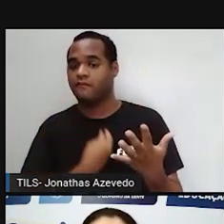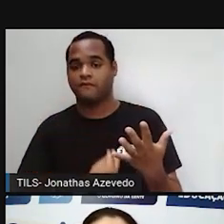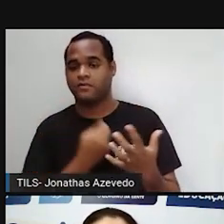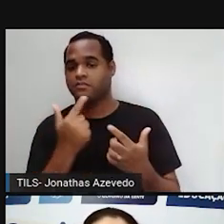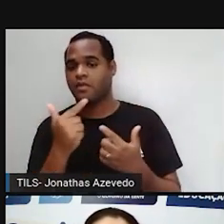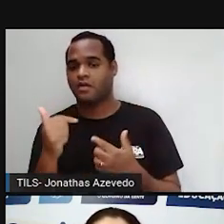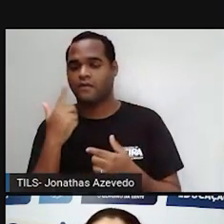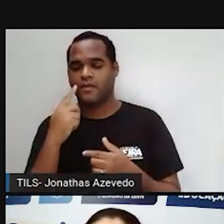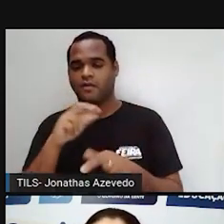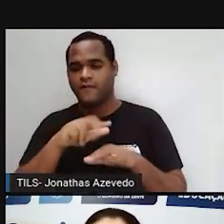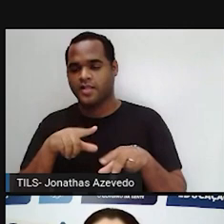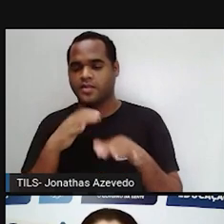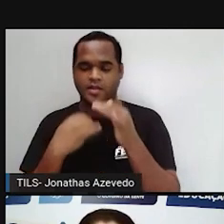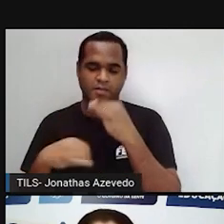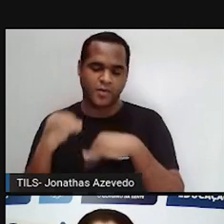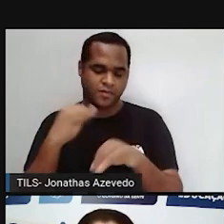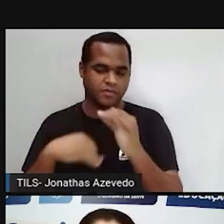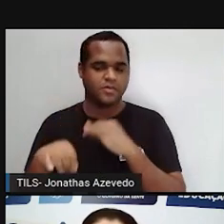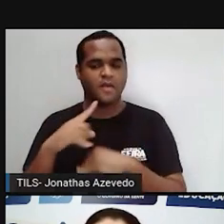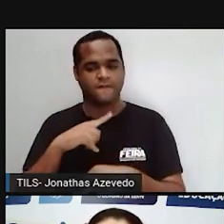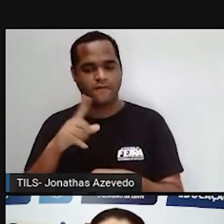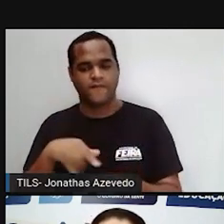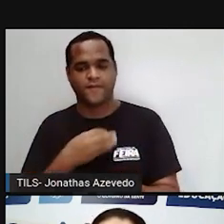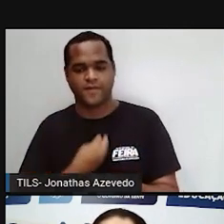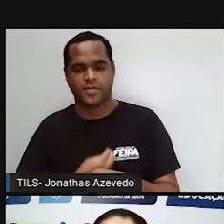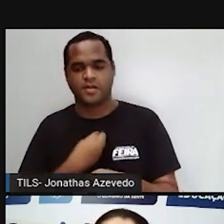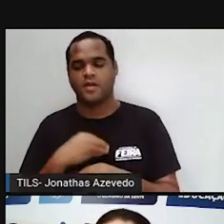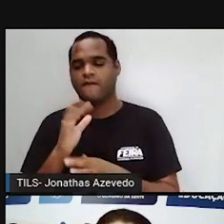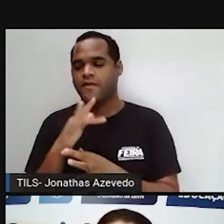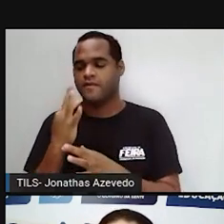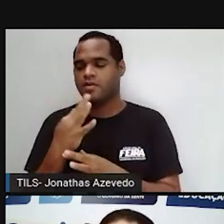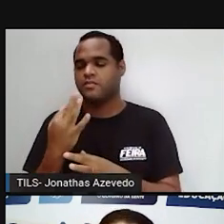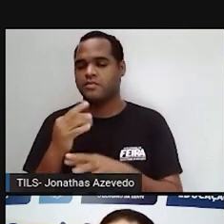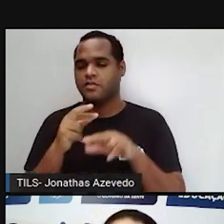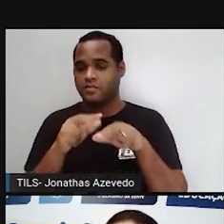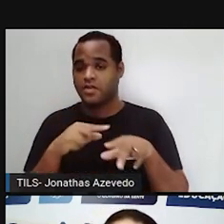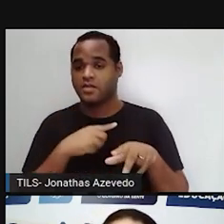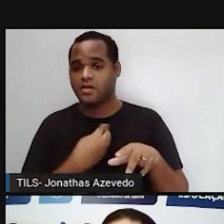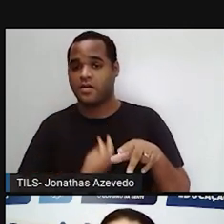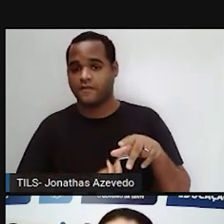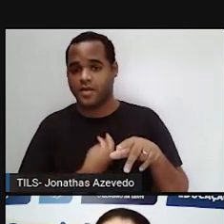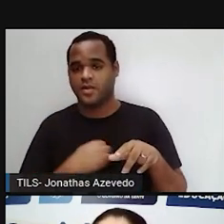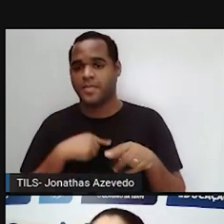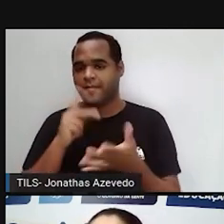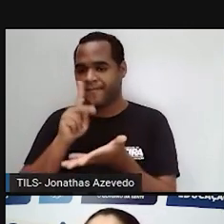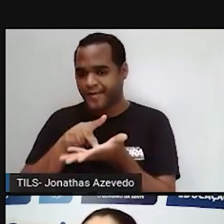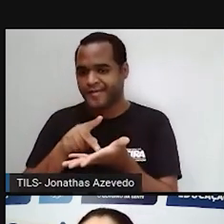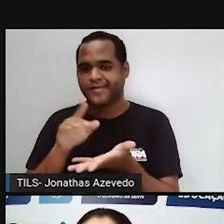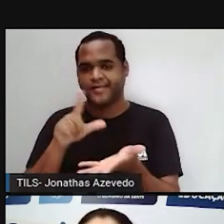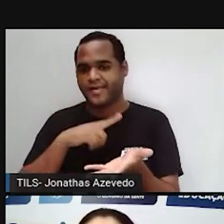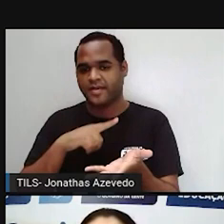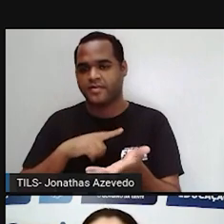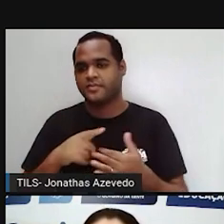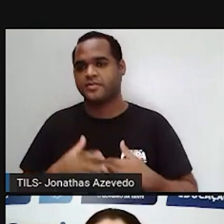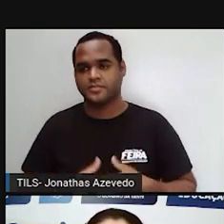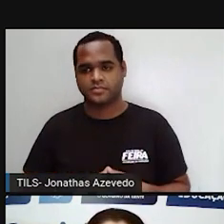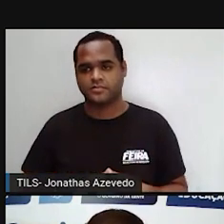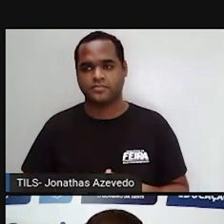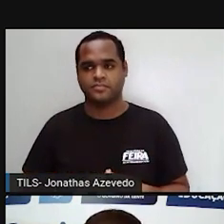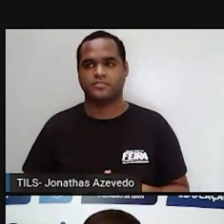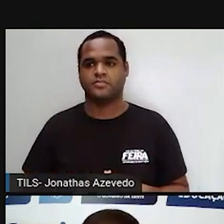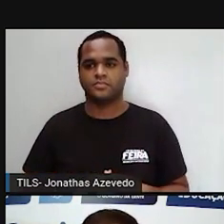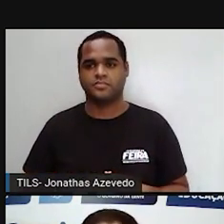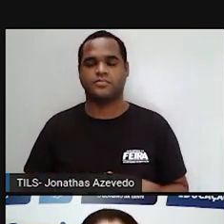os fatores físicos e químicos ali daquele ambiente. Os fatores bióticos, sim, são os seres vivos. Então, essa afirmação é